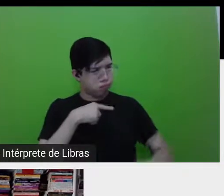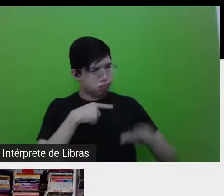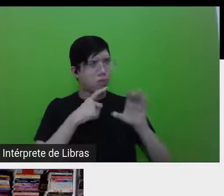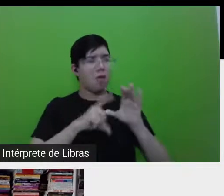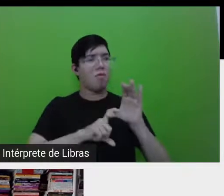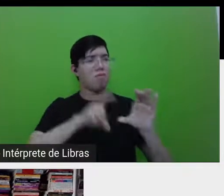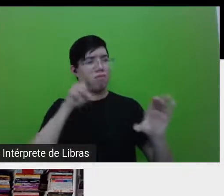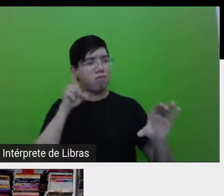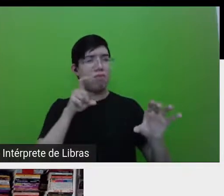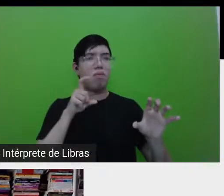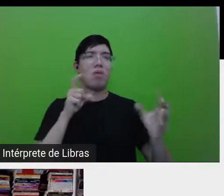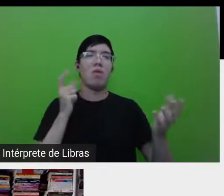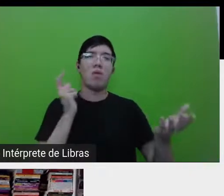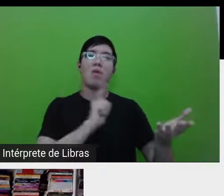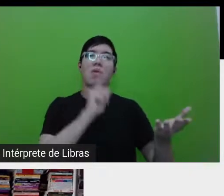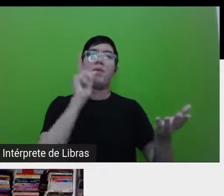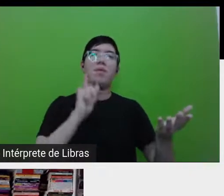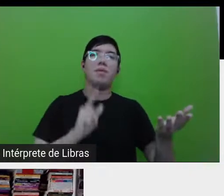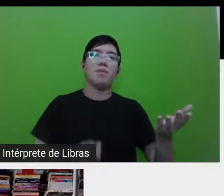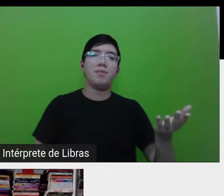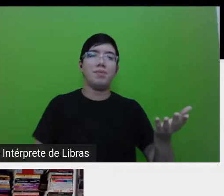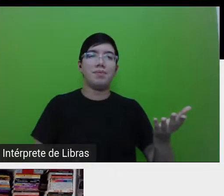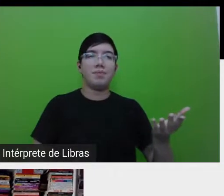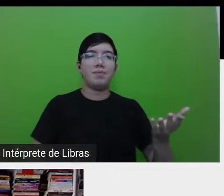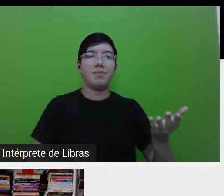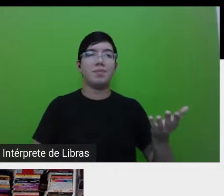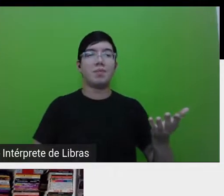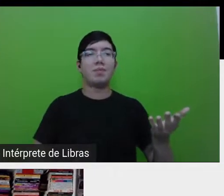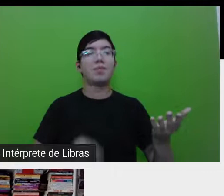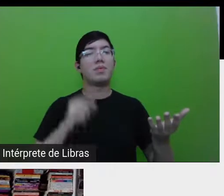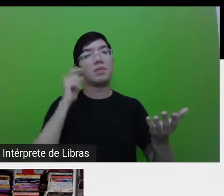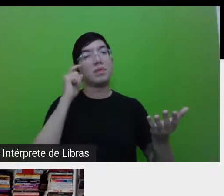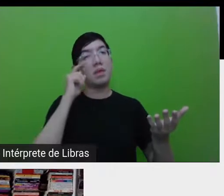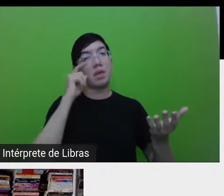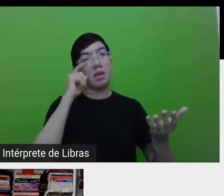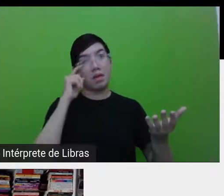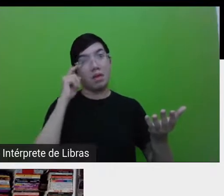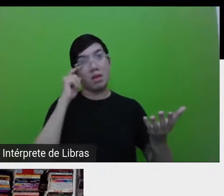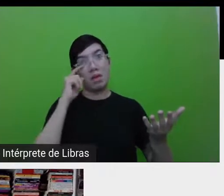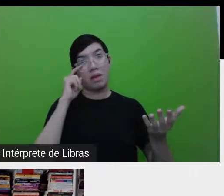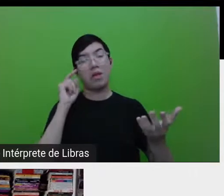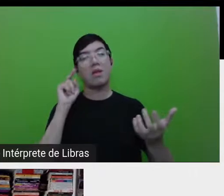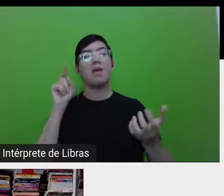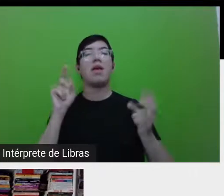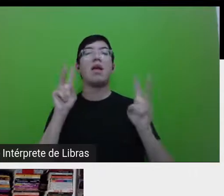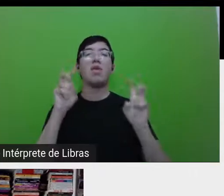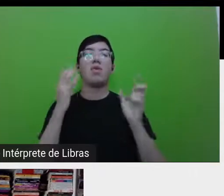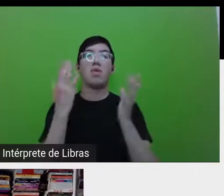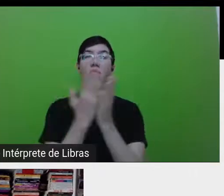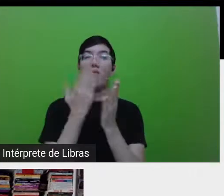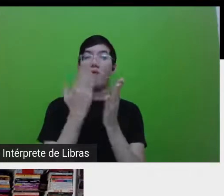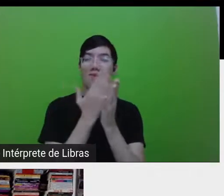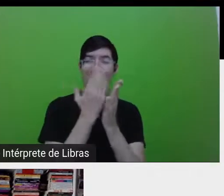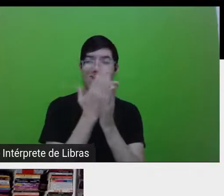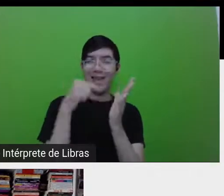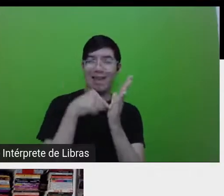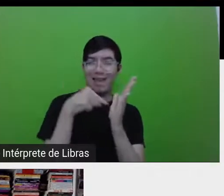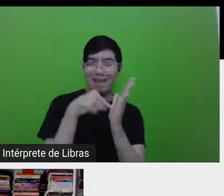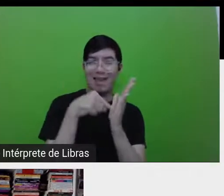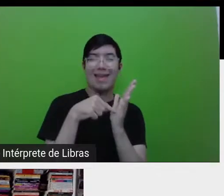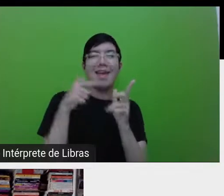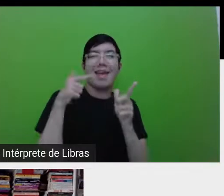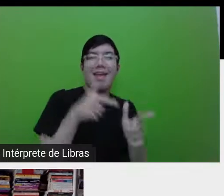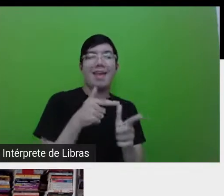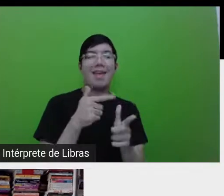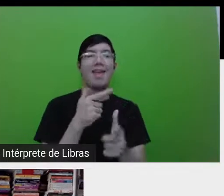filhos. E quando eu falei o plot da filha perdida, gerou assim, todo um frisson.